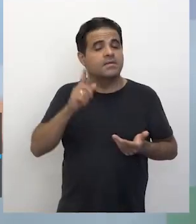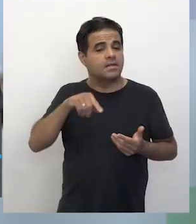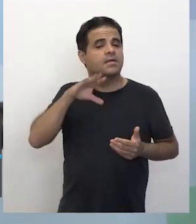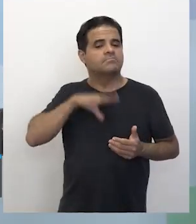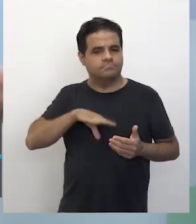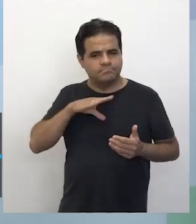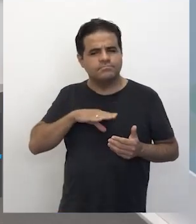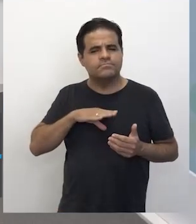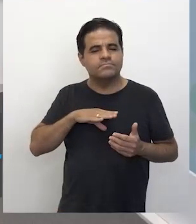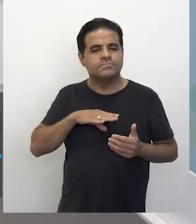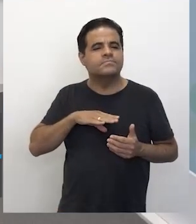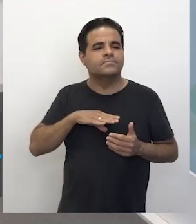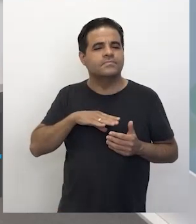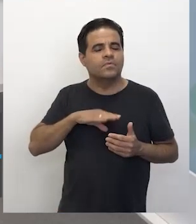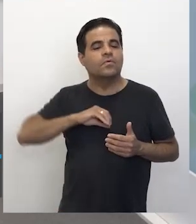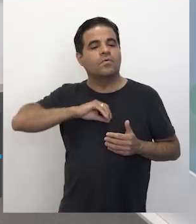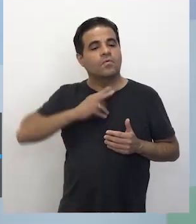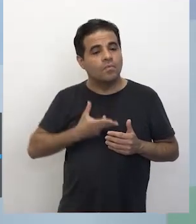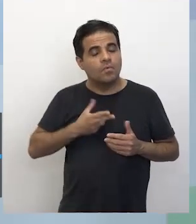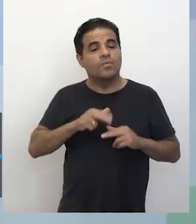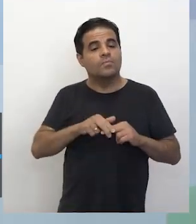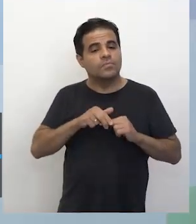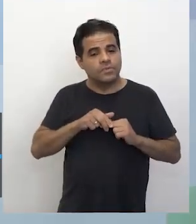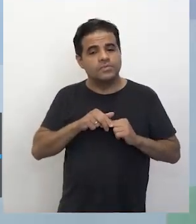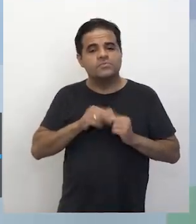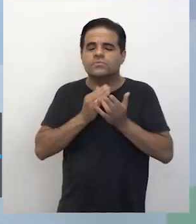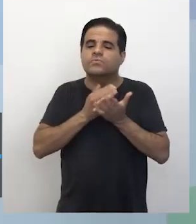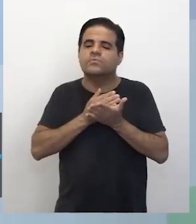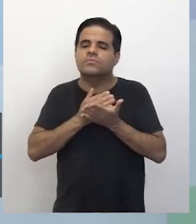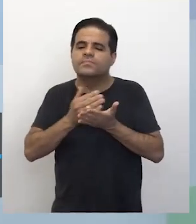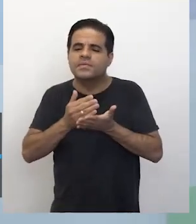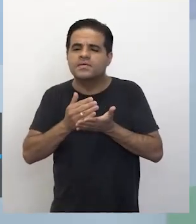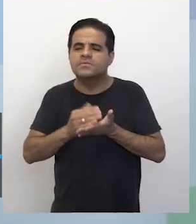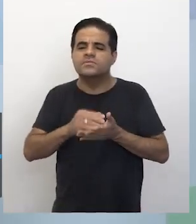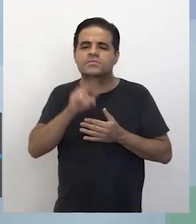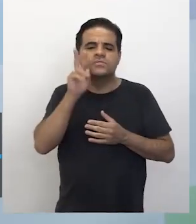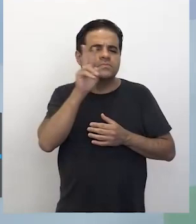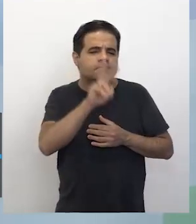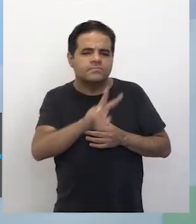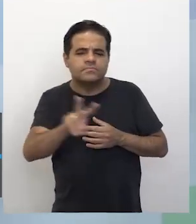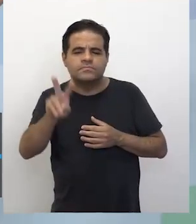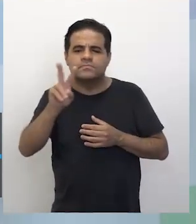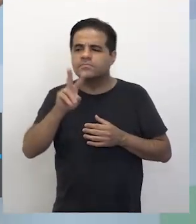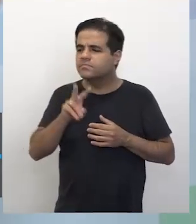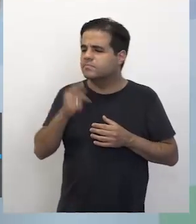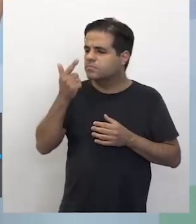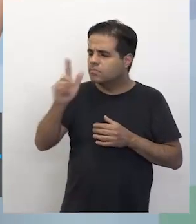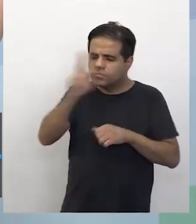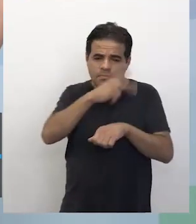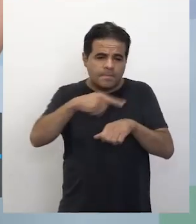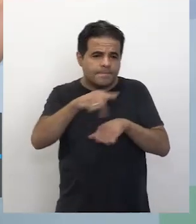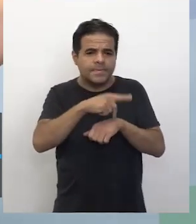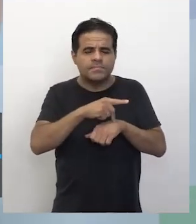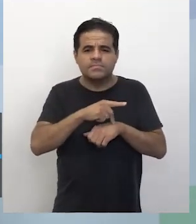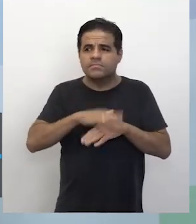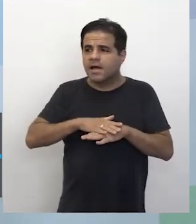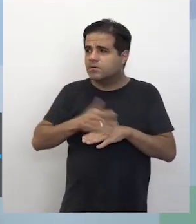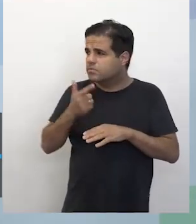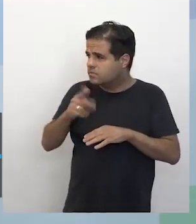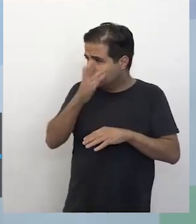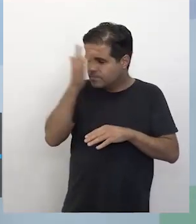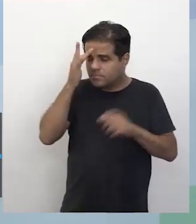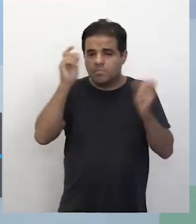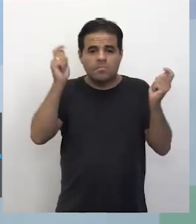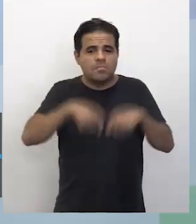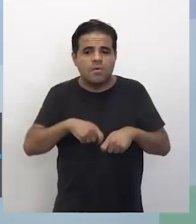Portuga, né? Exatamente. E é por isso que, no começo eu falei, às vezes a gente olha para o estrangeiro como o cara que vem de outro país. Mas o estrangeiro, ele pode ser